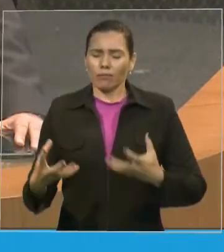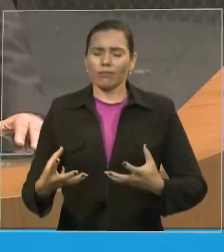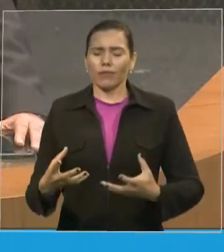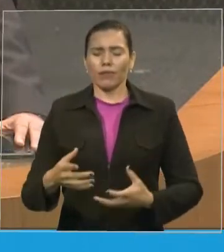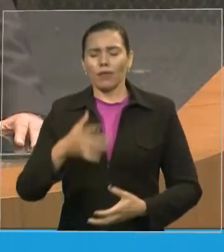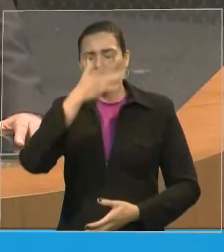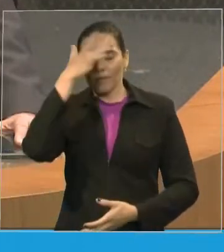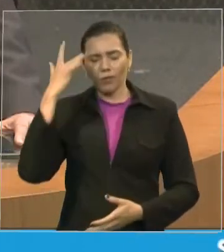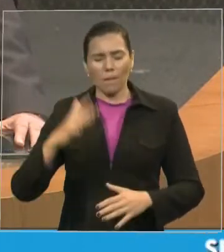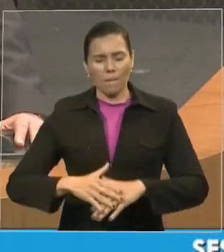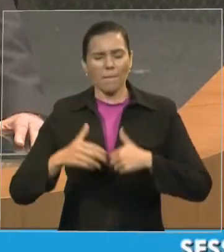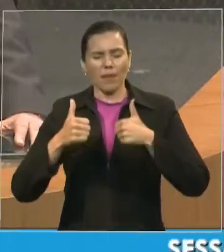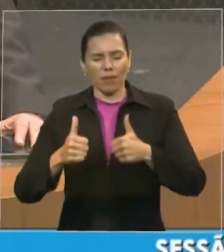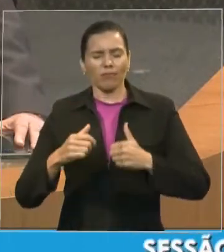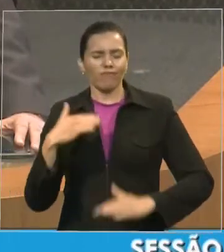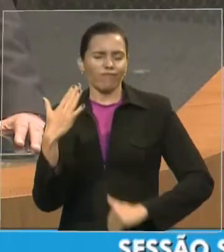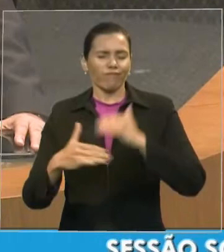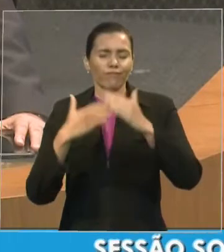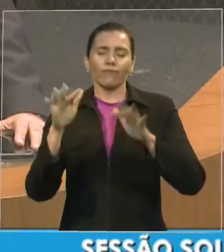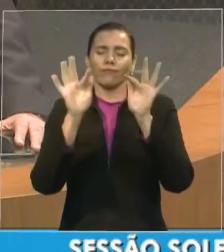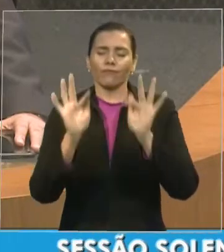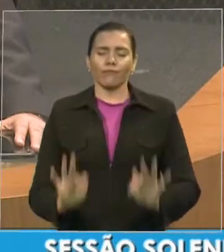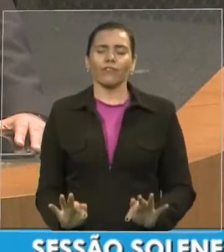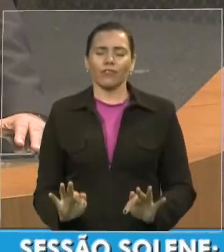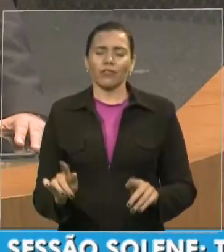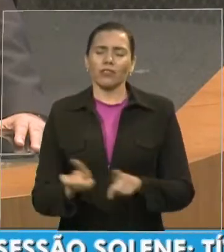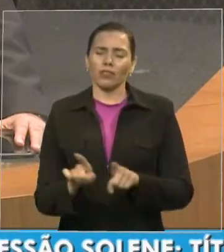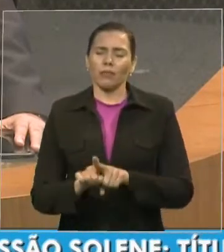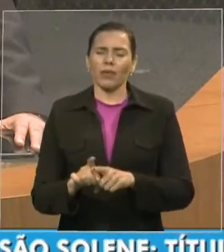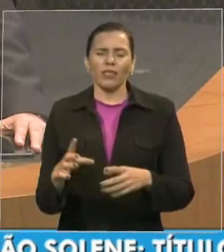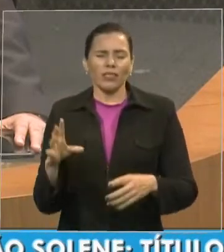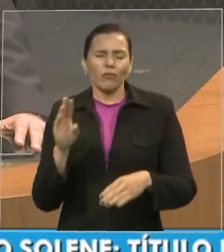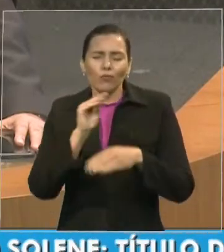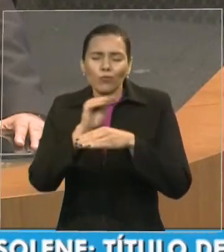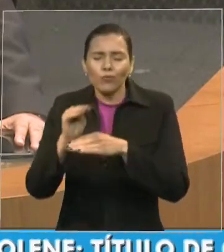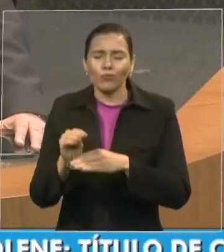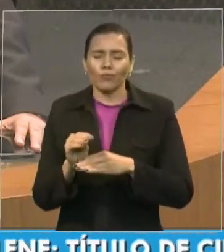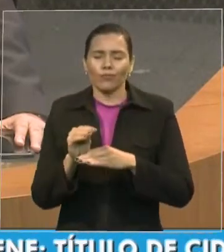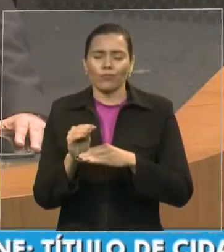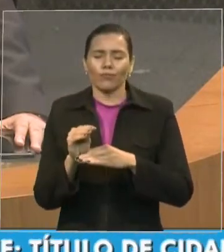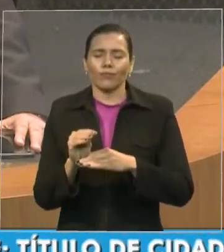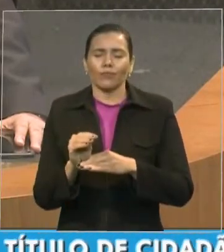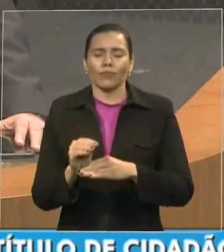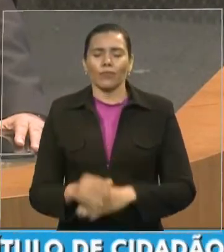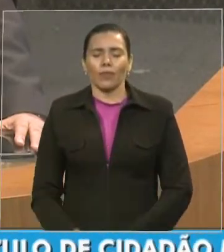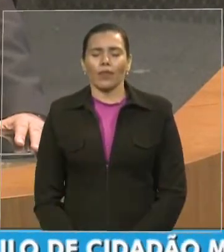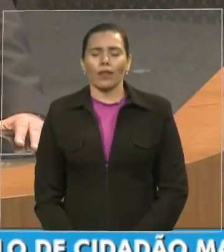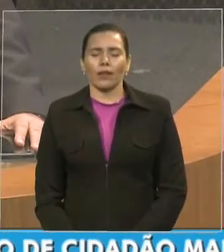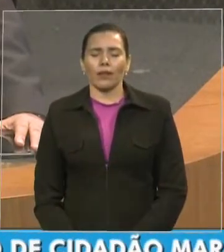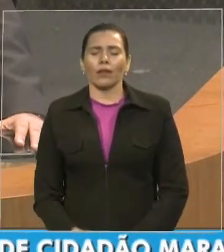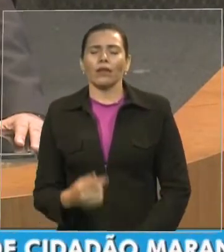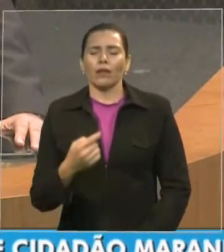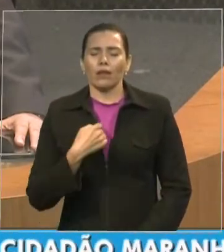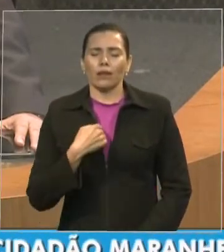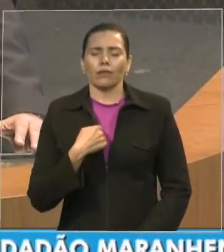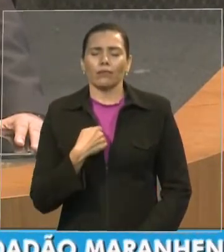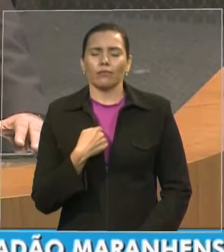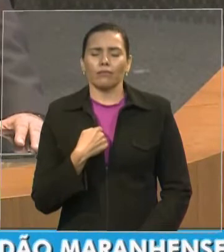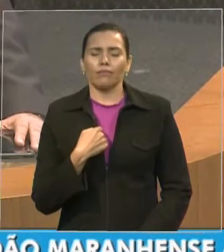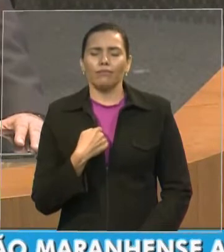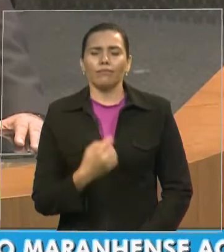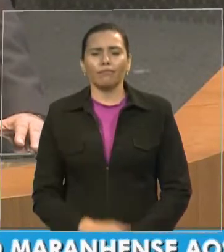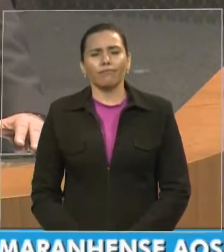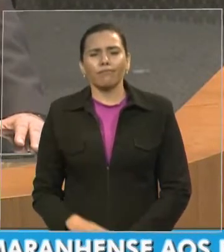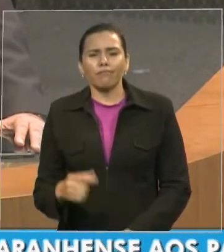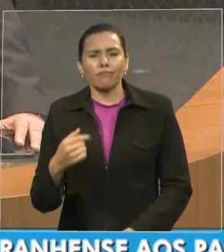assistidas senhor finalmente suas excelências não são máquinas como as vezes são